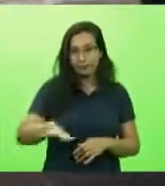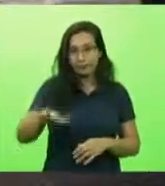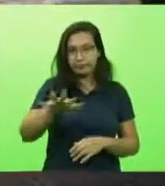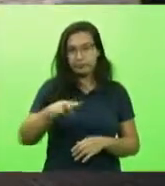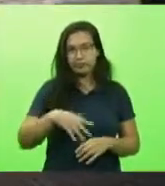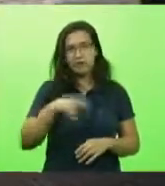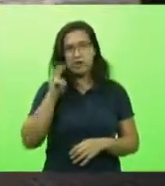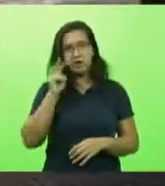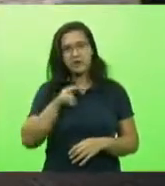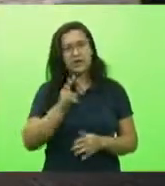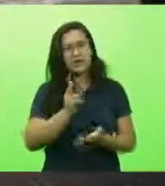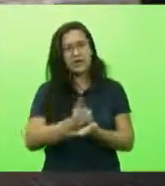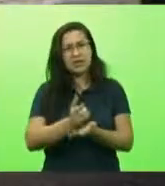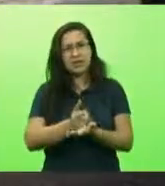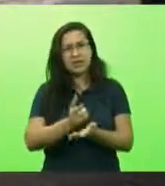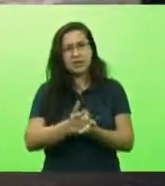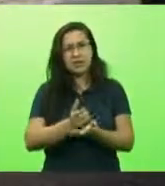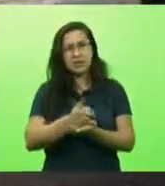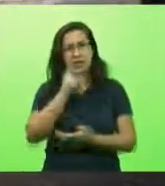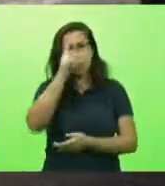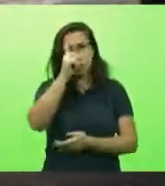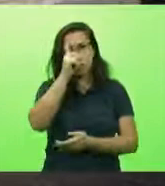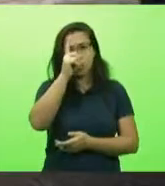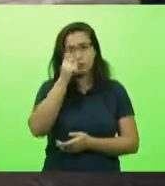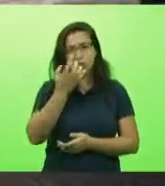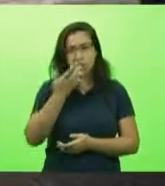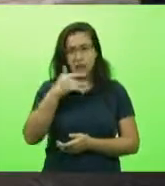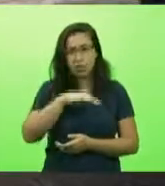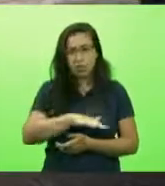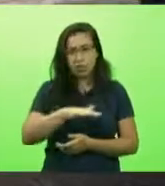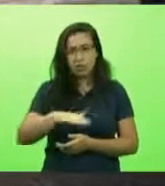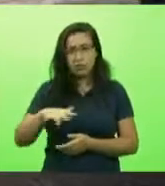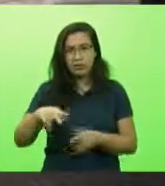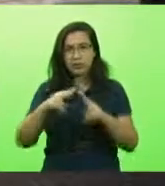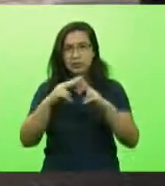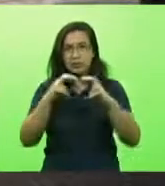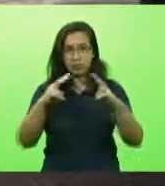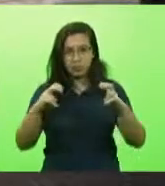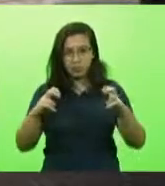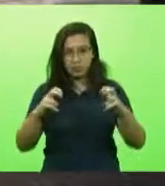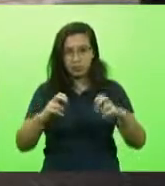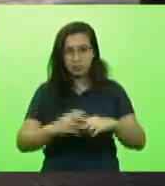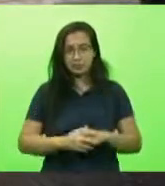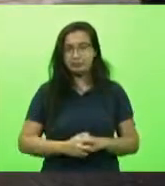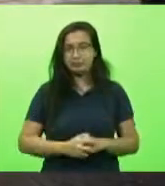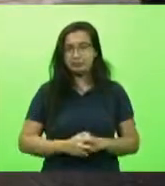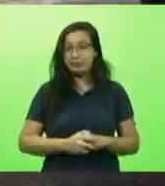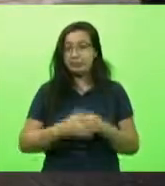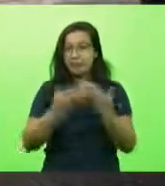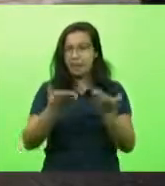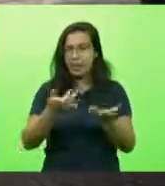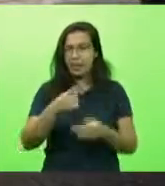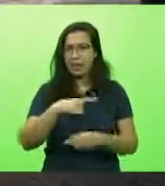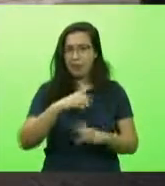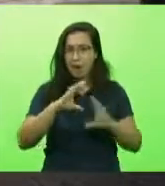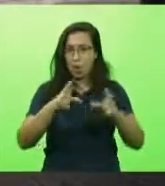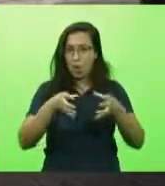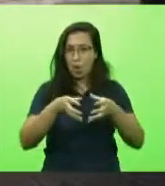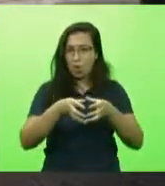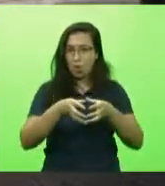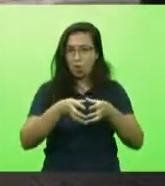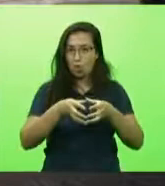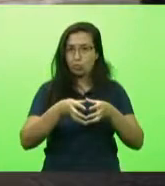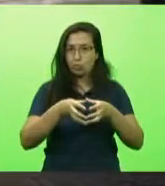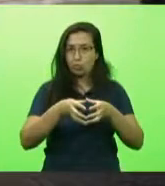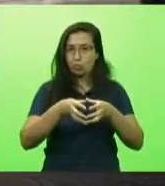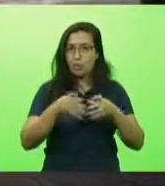serviço prestado pelo Hospital Infantil de Florianópolis. Existe lá um corpo clínico muito qualificado,